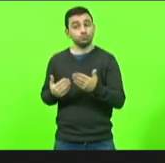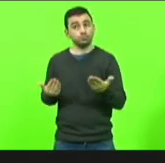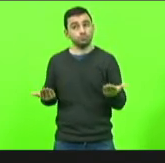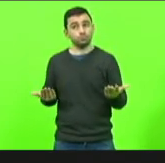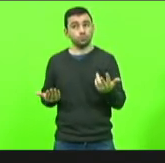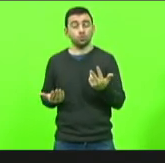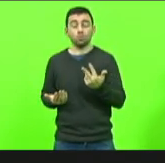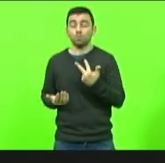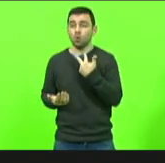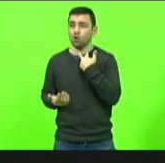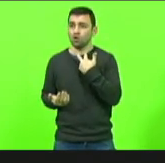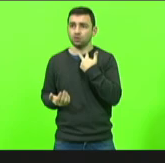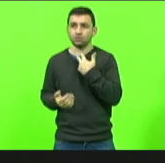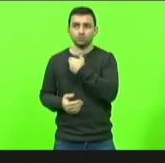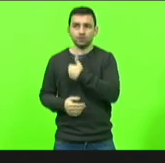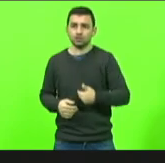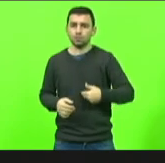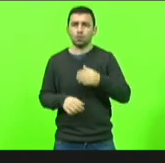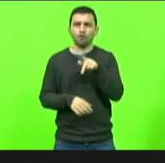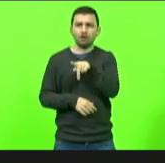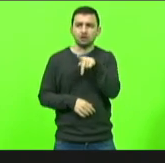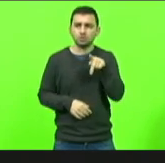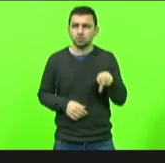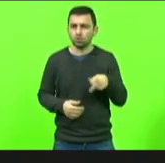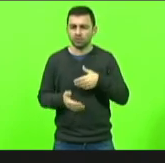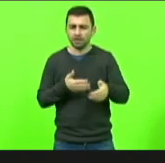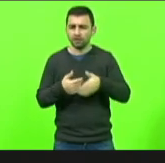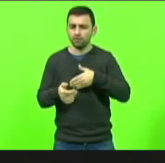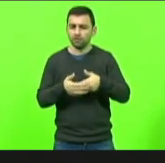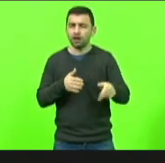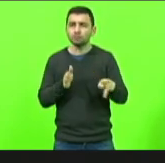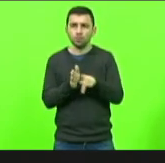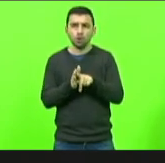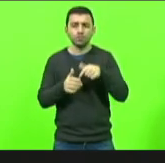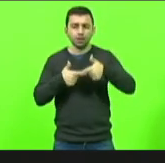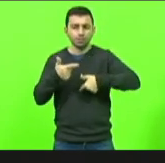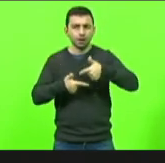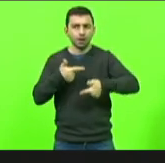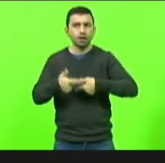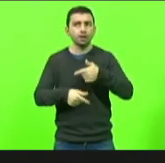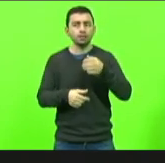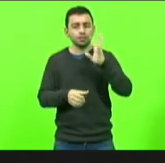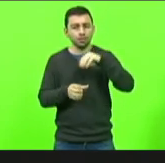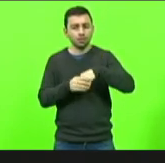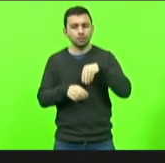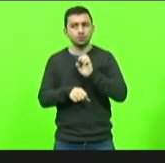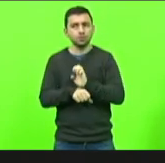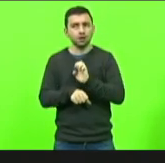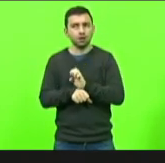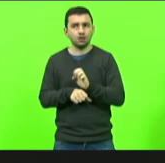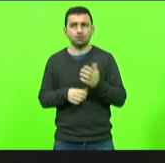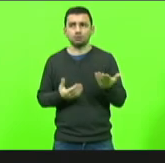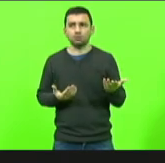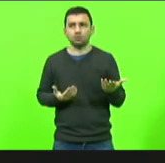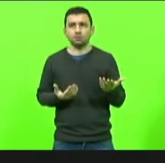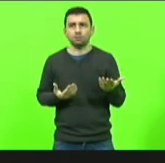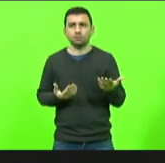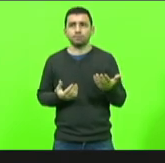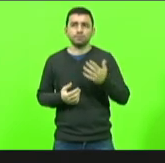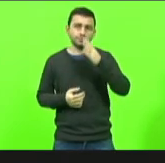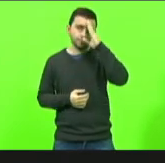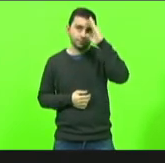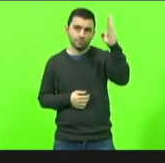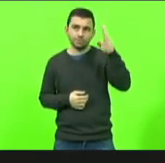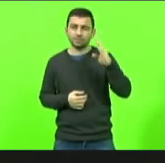deveria fazer isso nem o professor nenhum agente do estado deveria fazer isso eu lamento profundamente principalmente porque